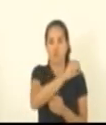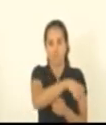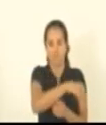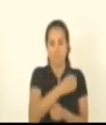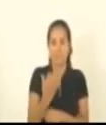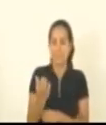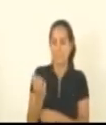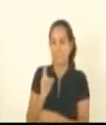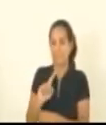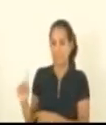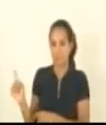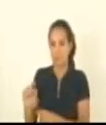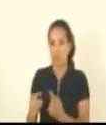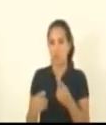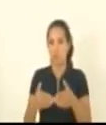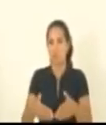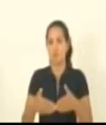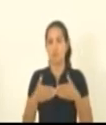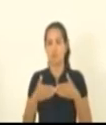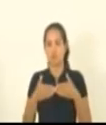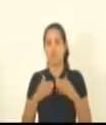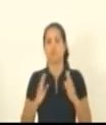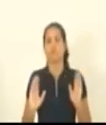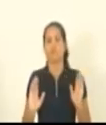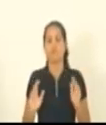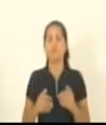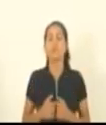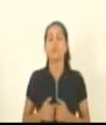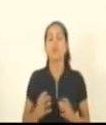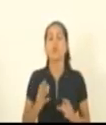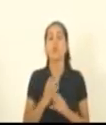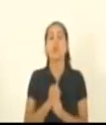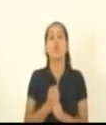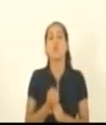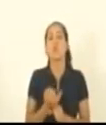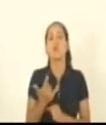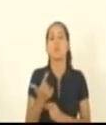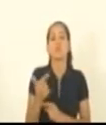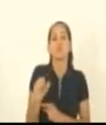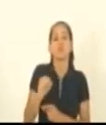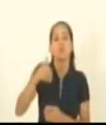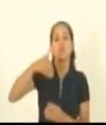uma abstenção, totalizando 28 votos,